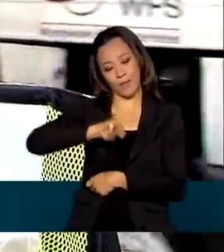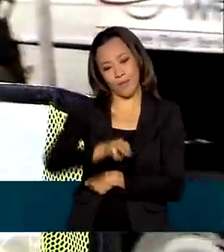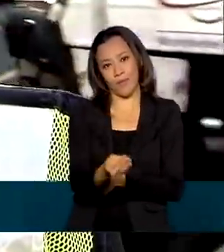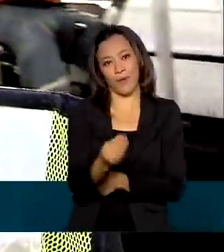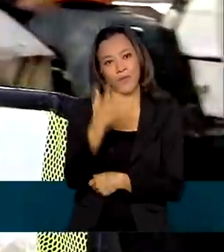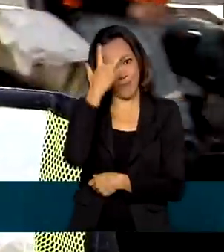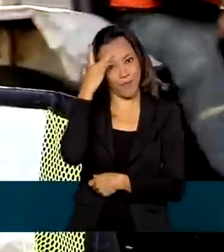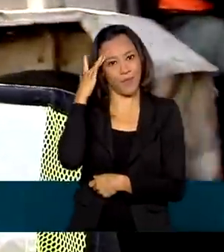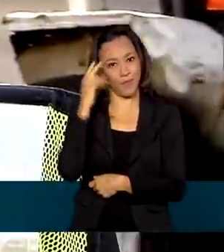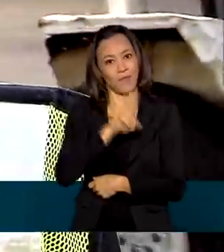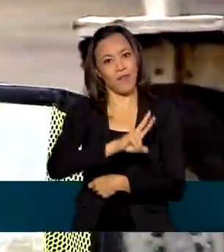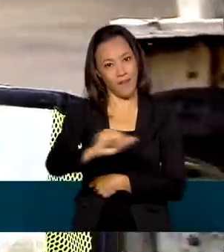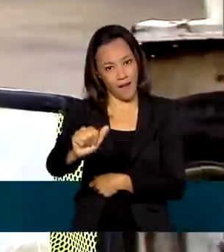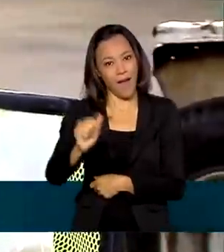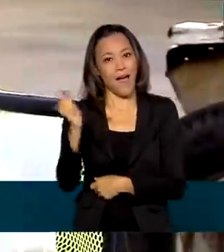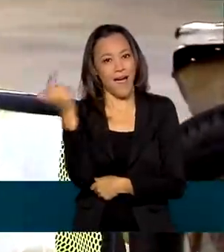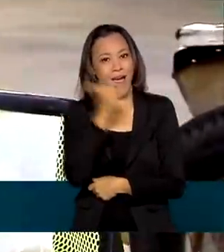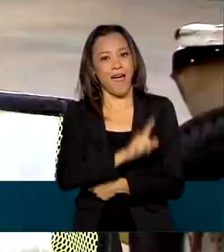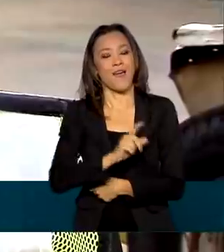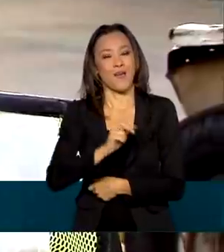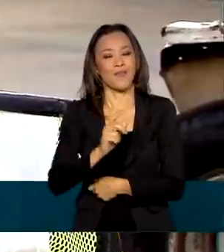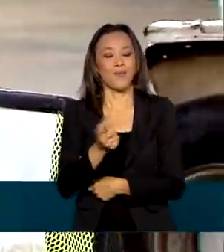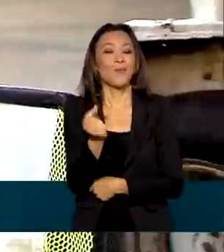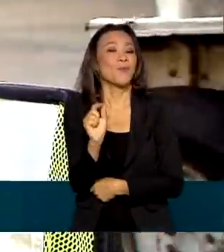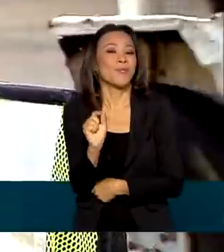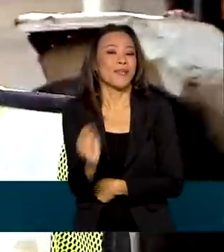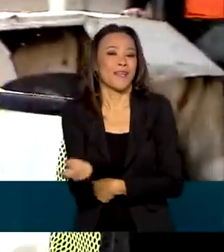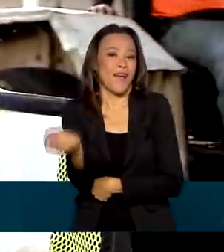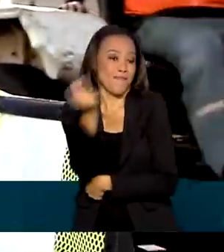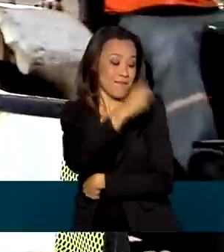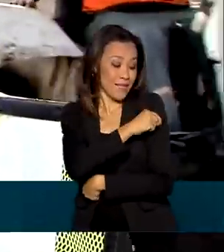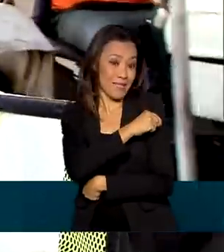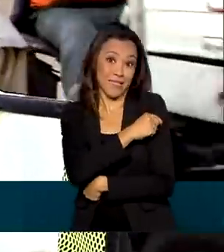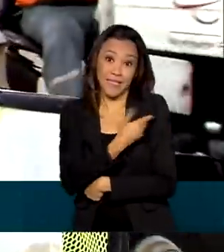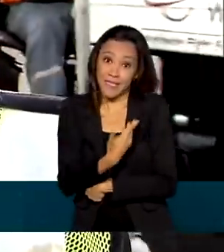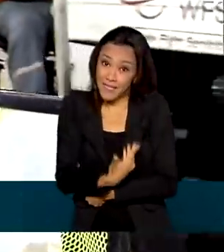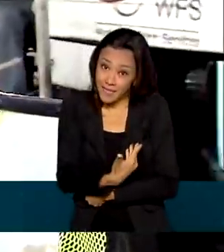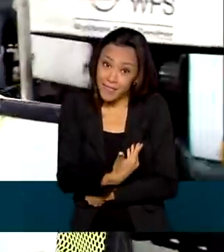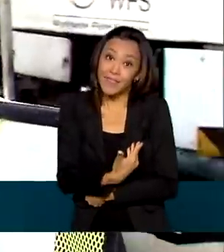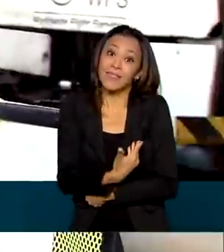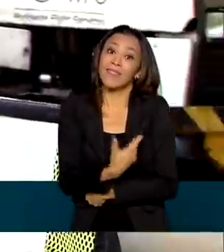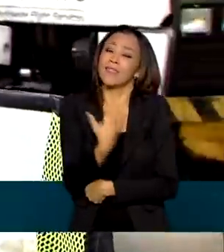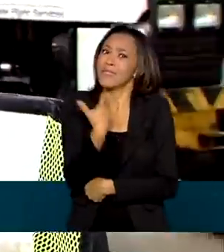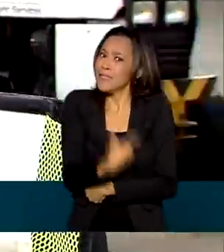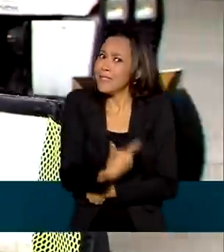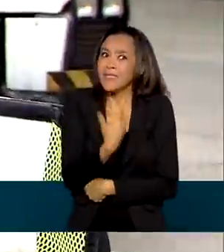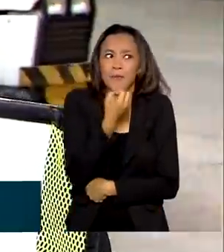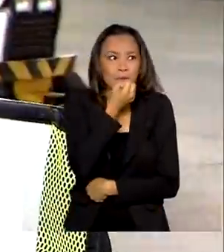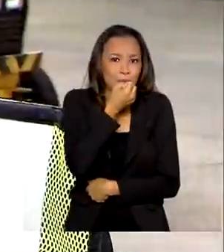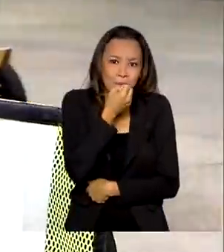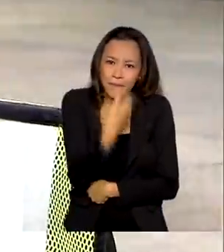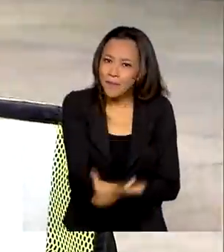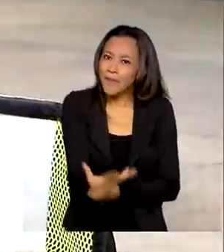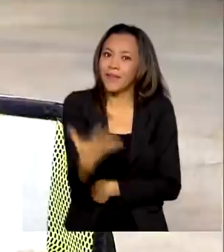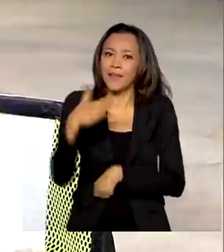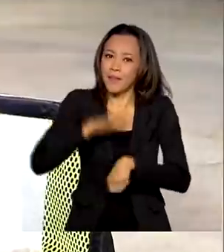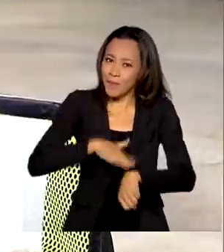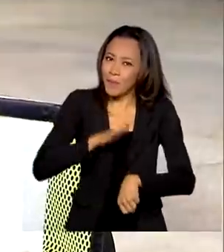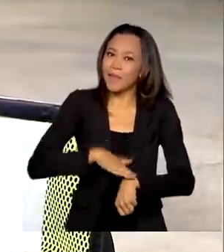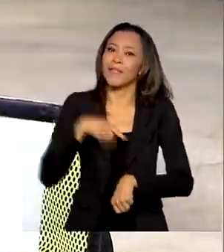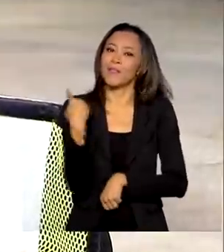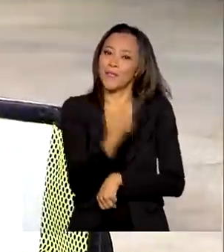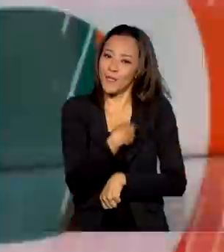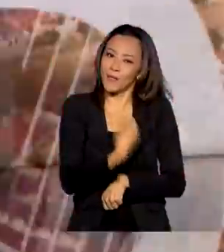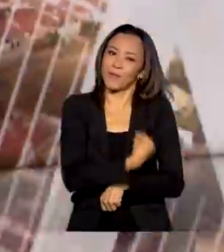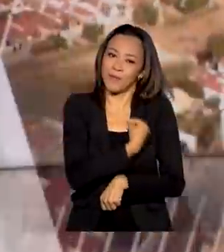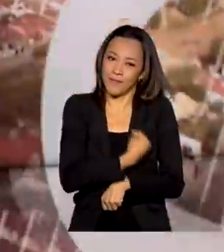vão poder, que vão ter a oportunidade de ter uma vacina. Isso é muito, muito bem para o momento que nós estamos